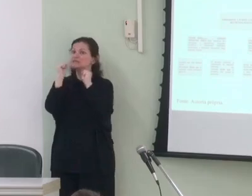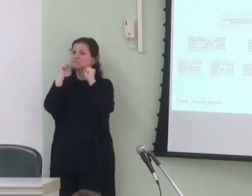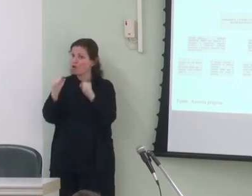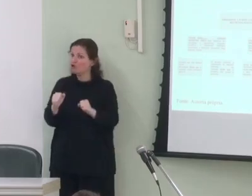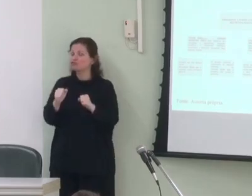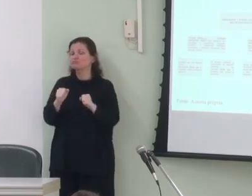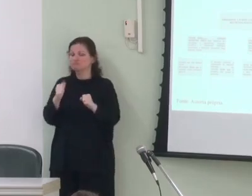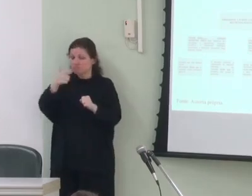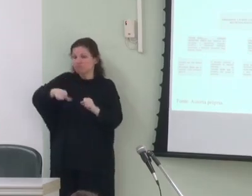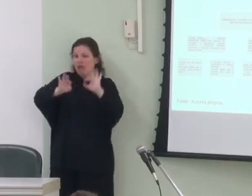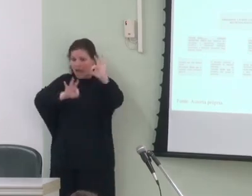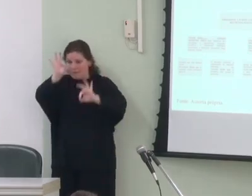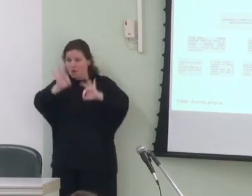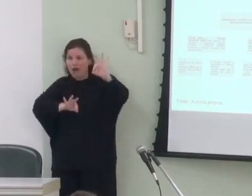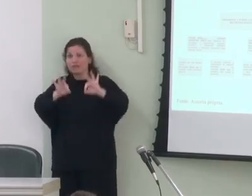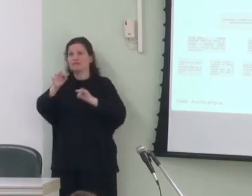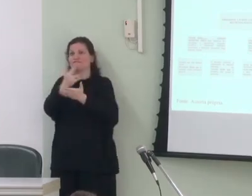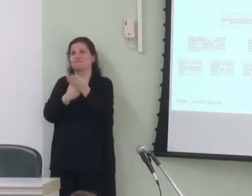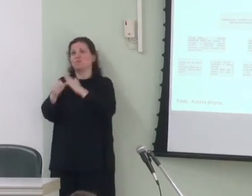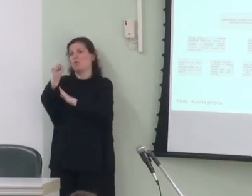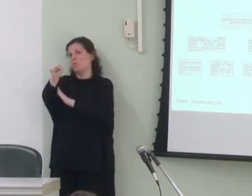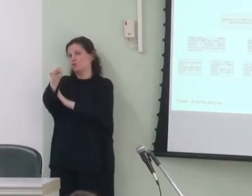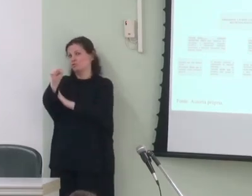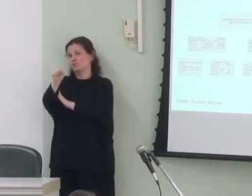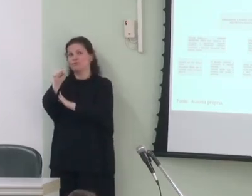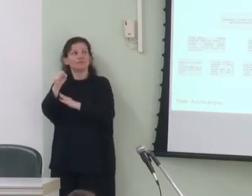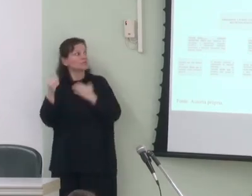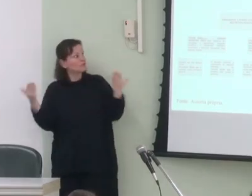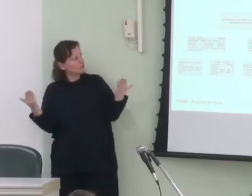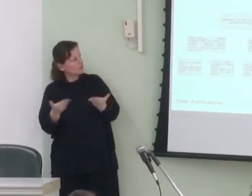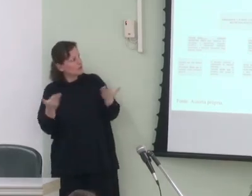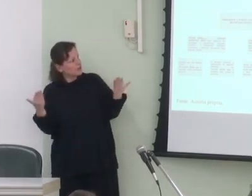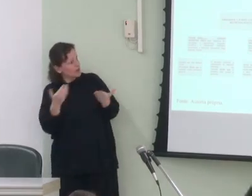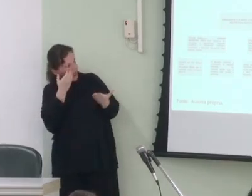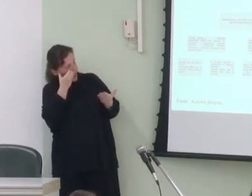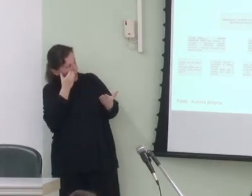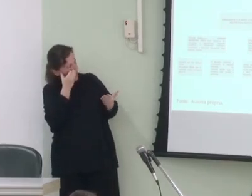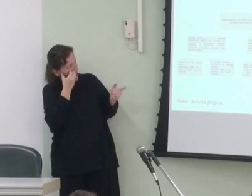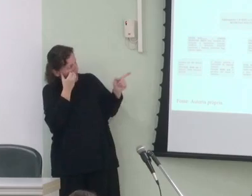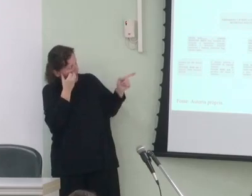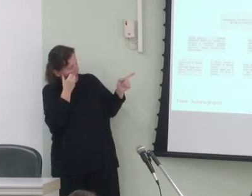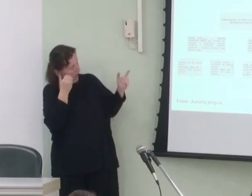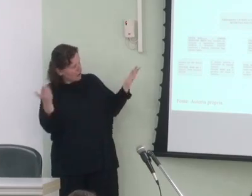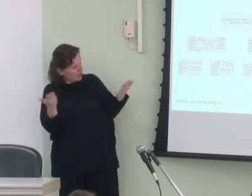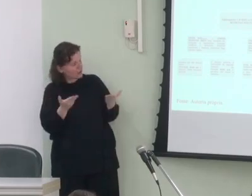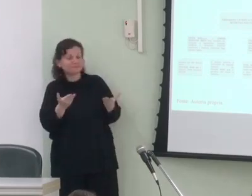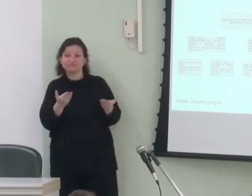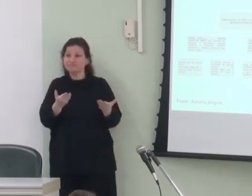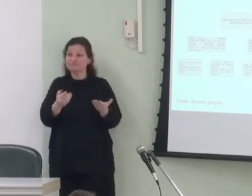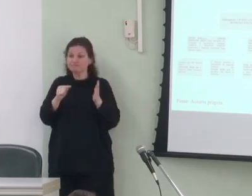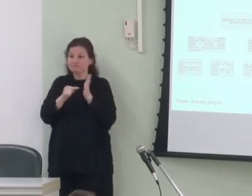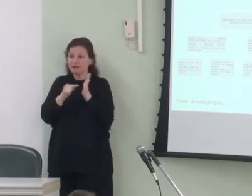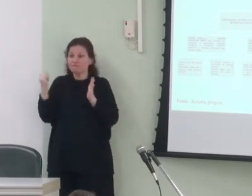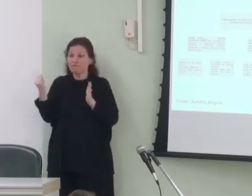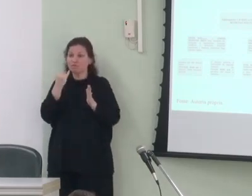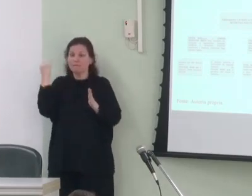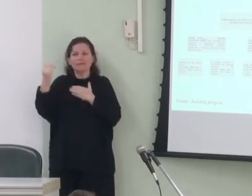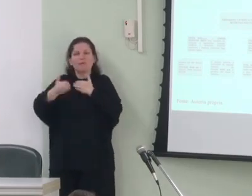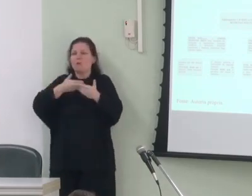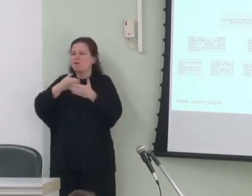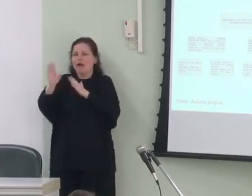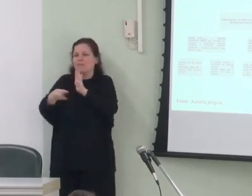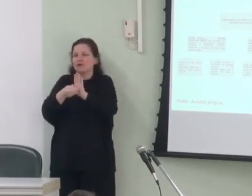relaborada na figura 8 essa projetada agora ora o ponto fundamental em qualquer